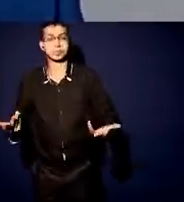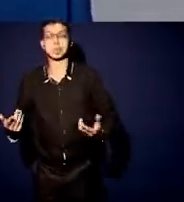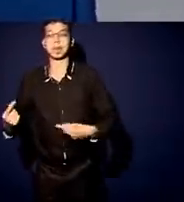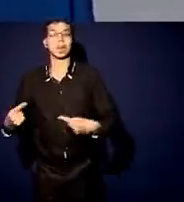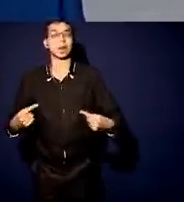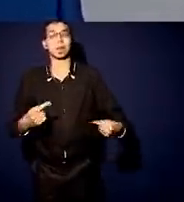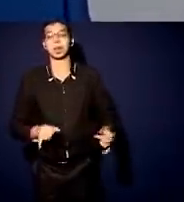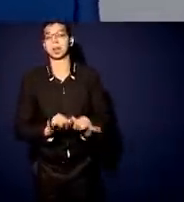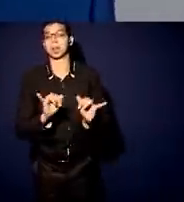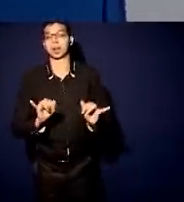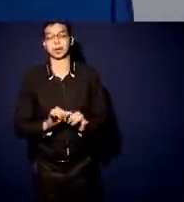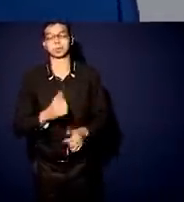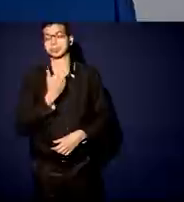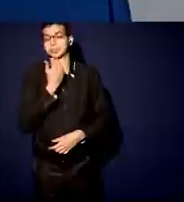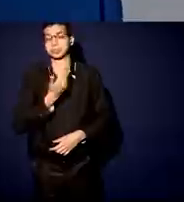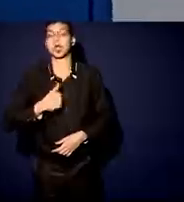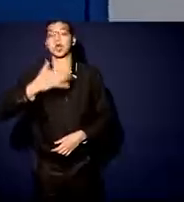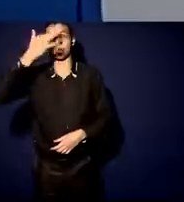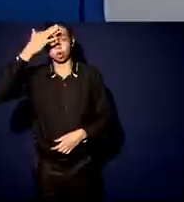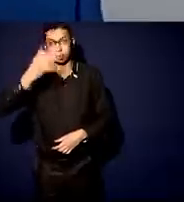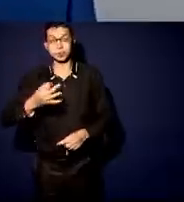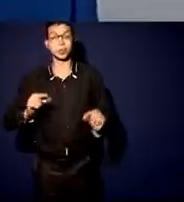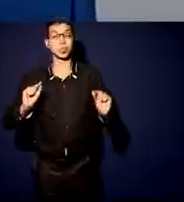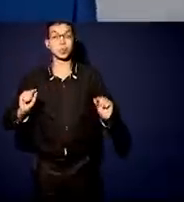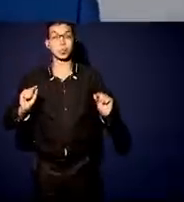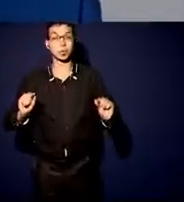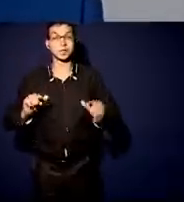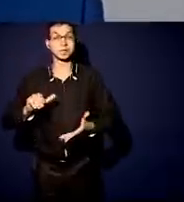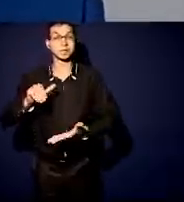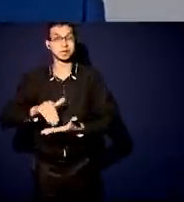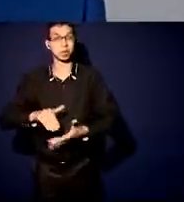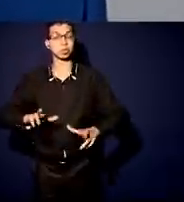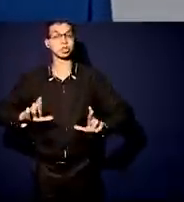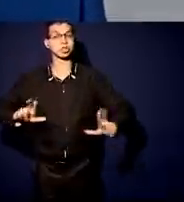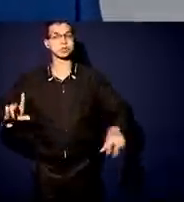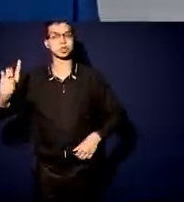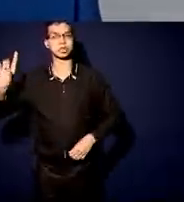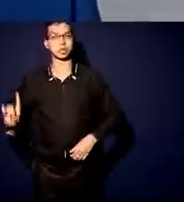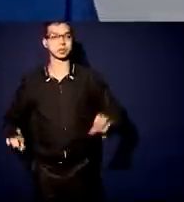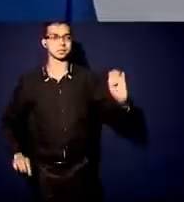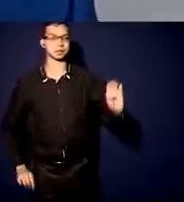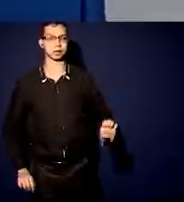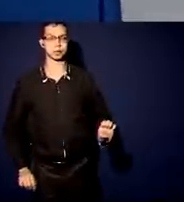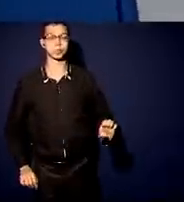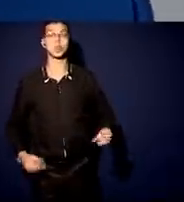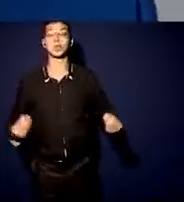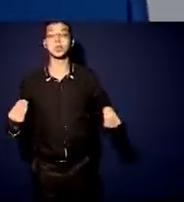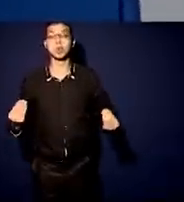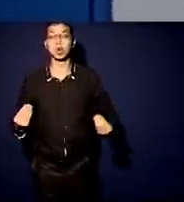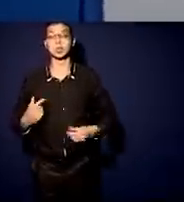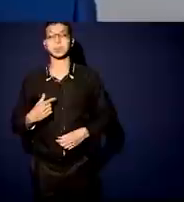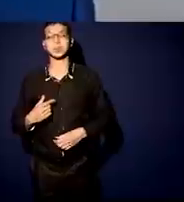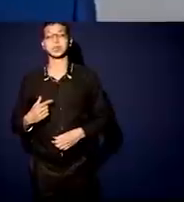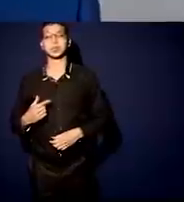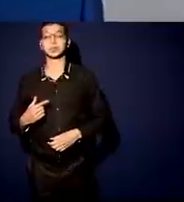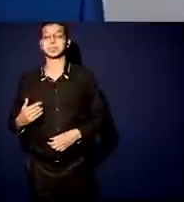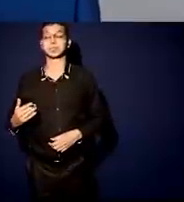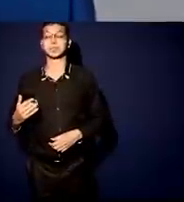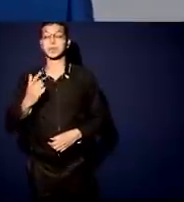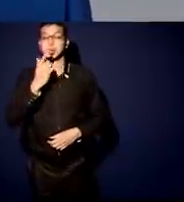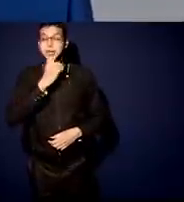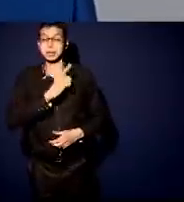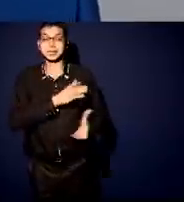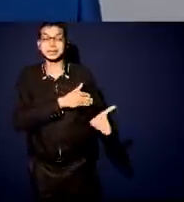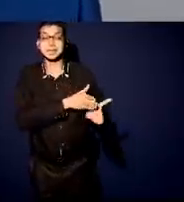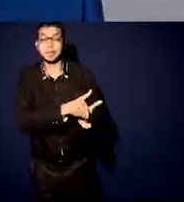vai diferenciar a direita da esquerda é o caminho pelo qual nós vamos atingir os nossos objetivos. E aí, de fato, eu entendo que, para que a gente conquiste